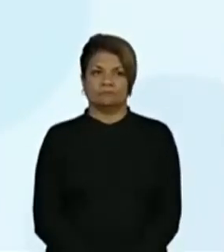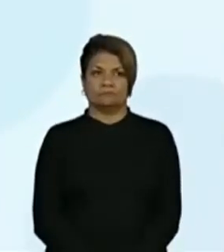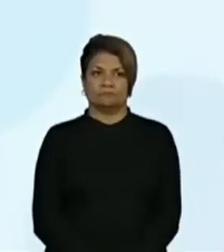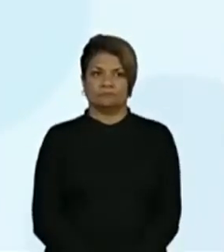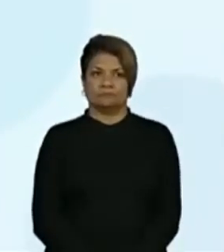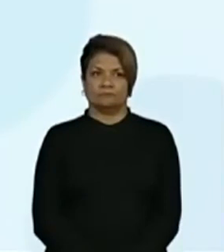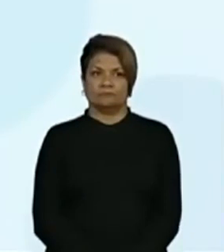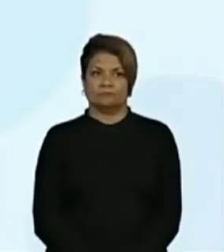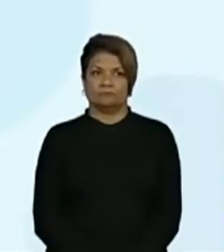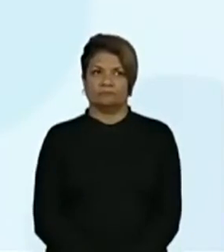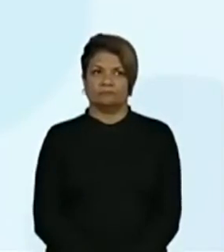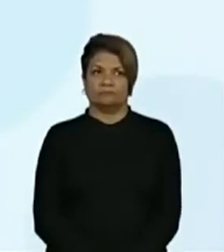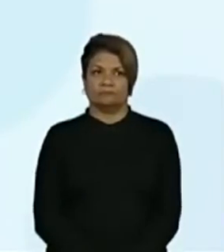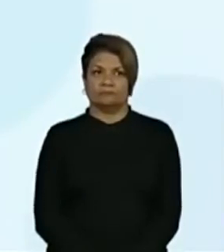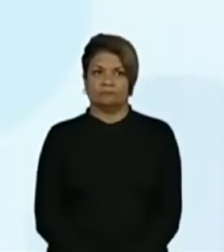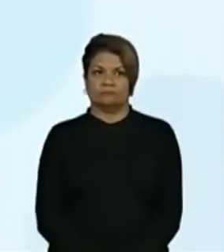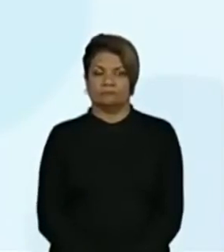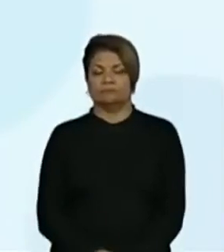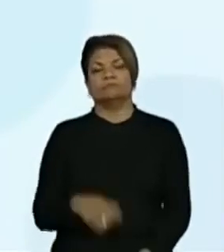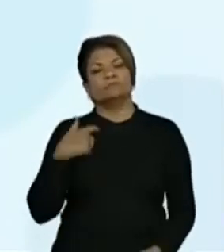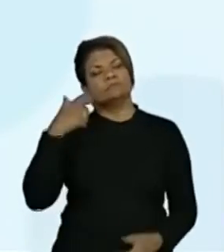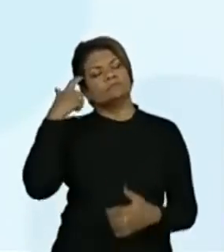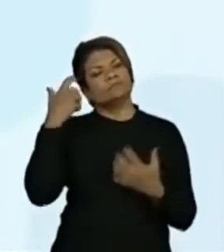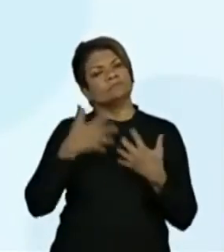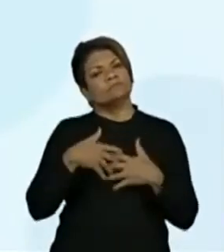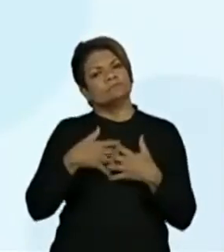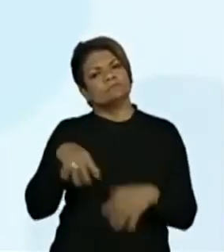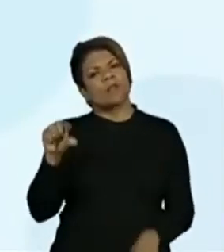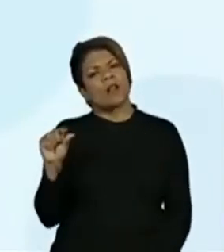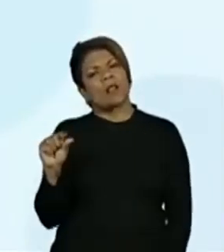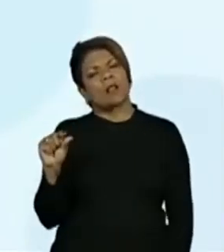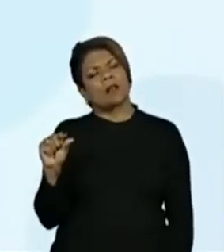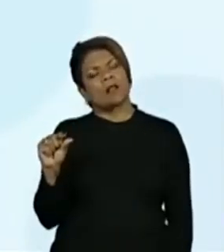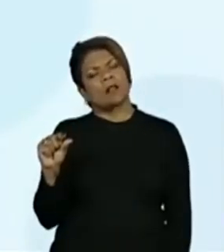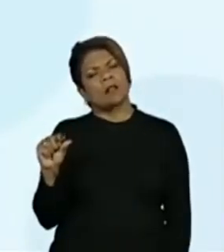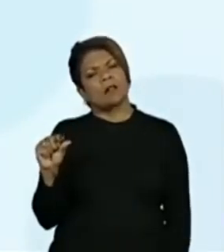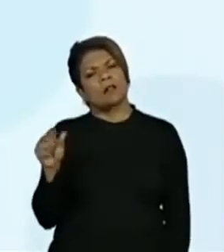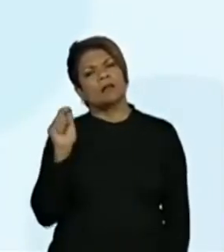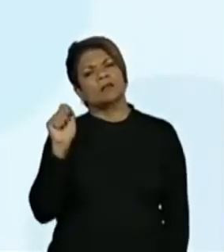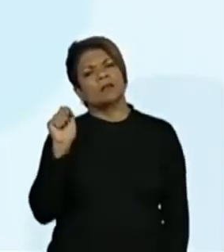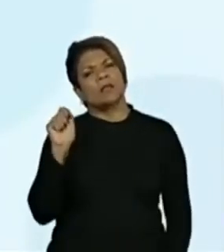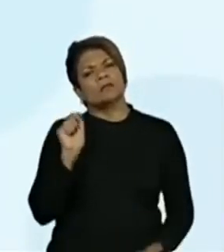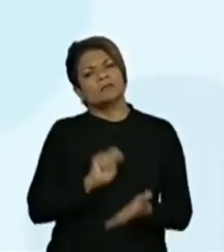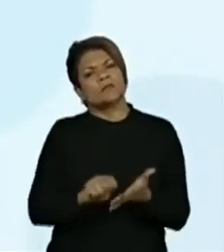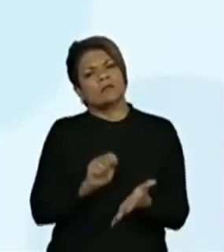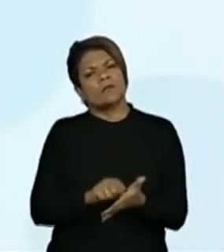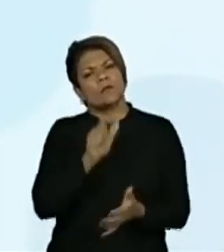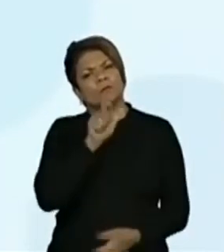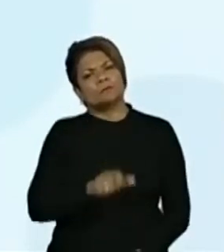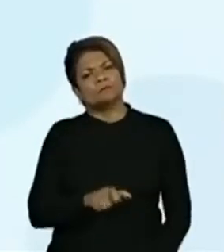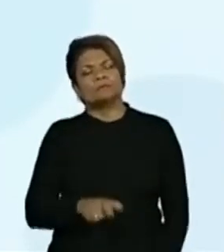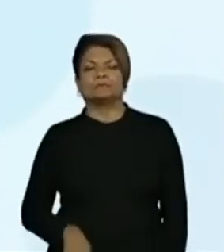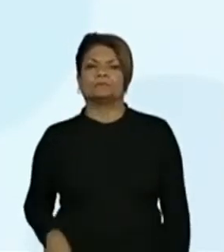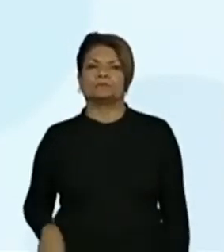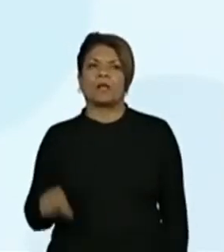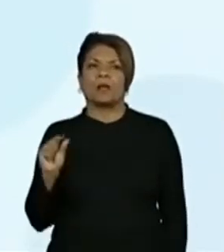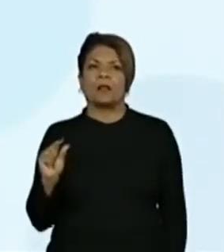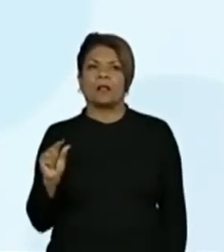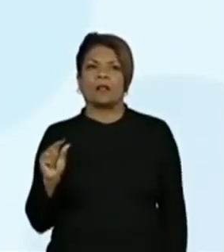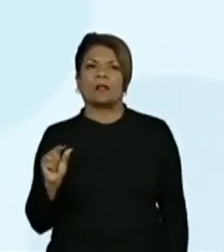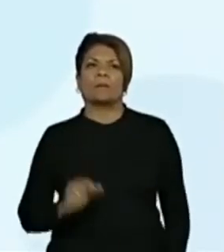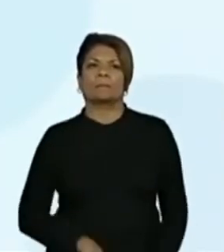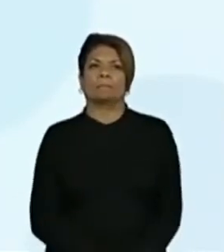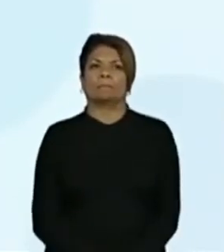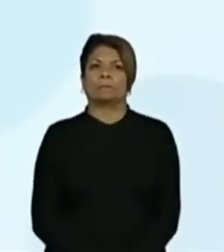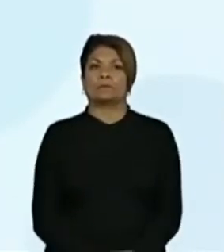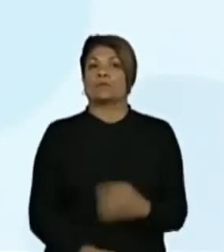Júlia. Vamos pensar no menor número? Quem escreveu o menor número? Ficou mais fácil, não é?